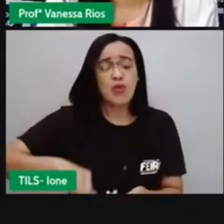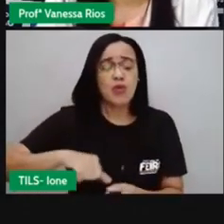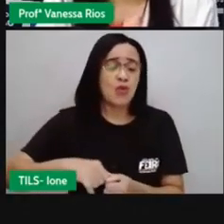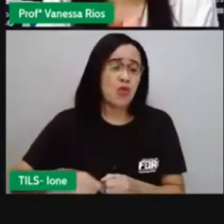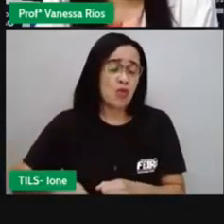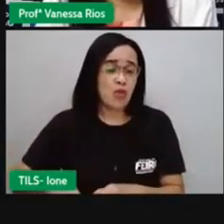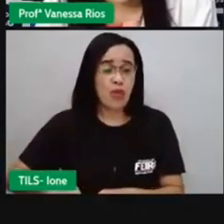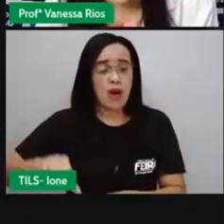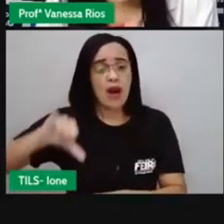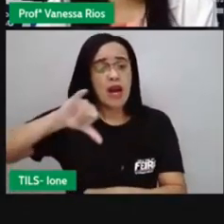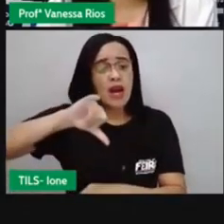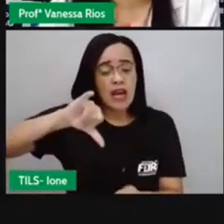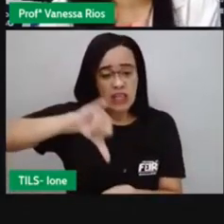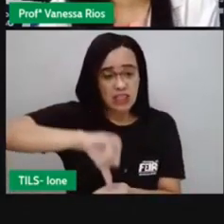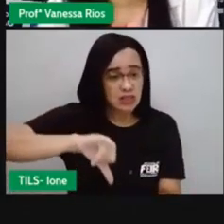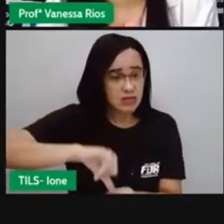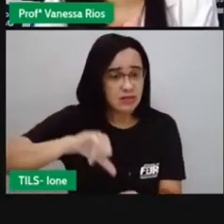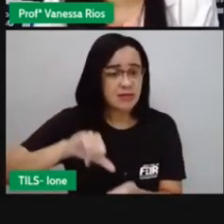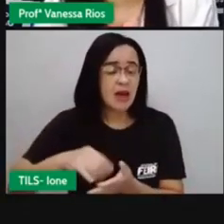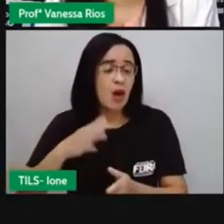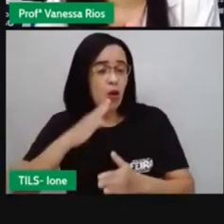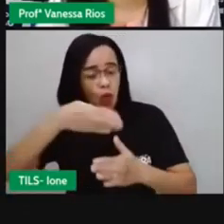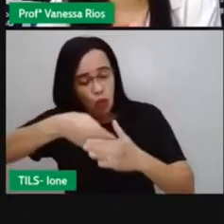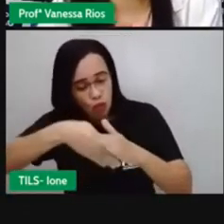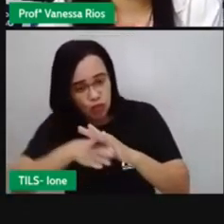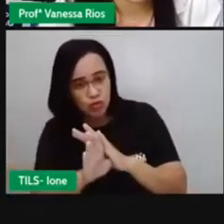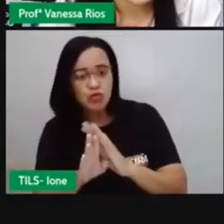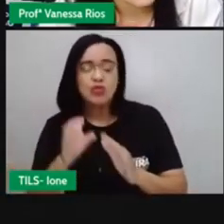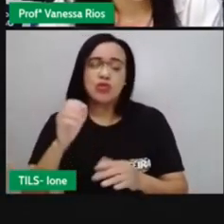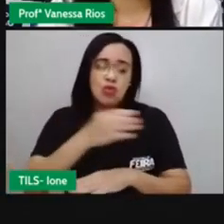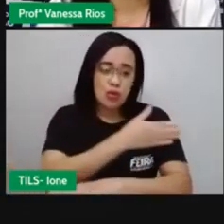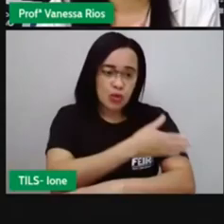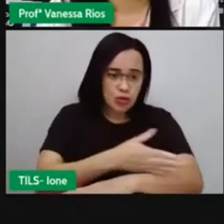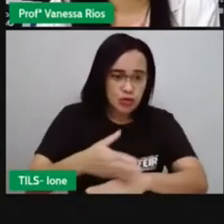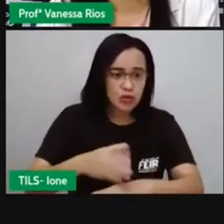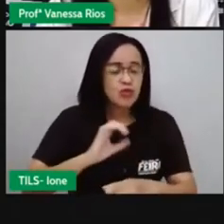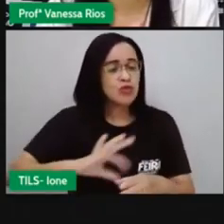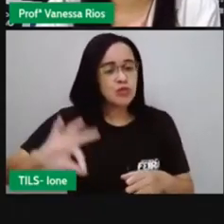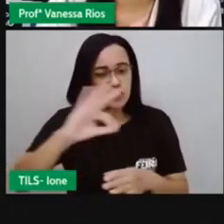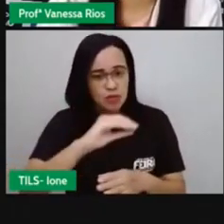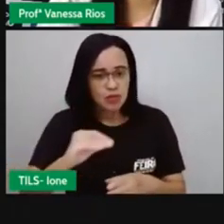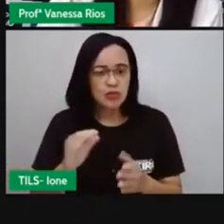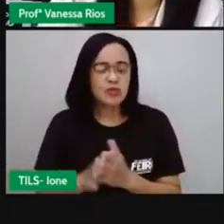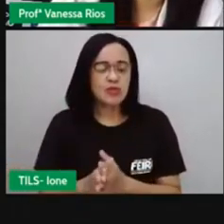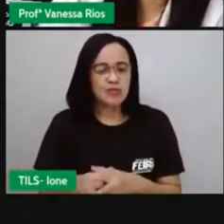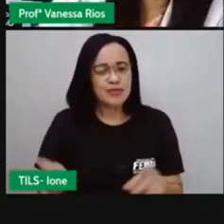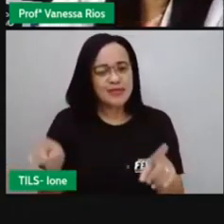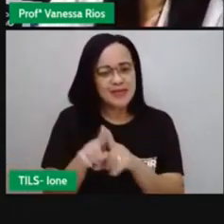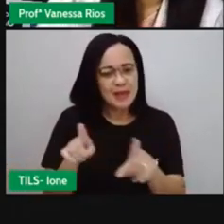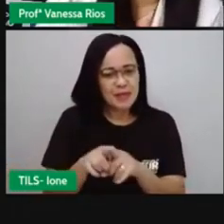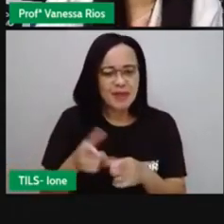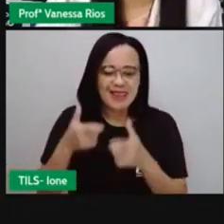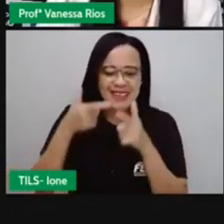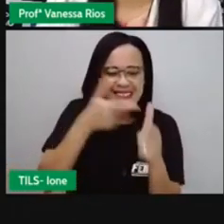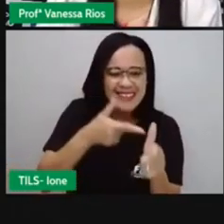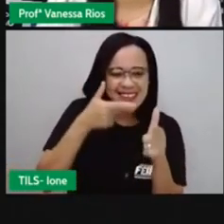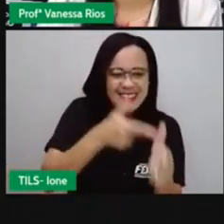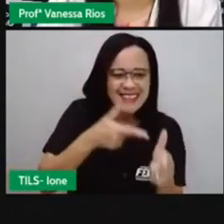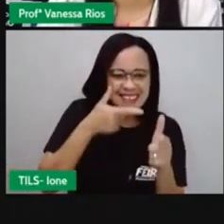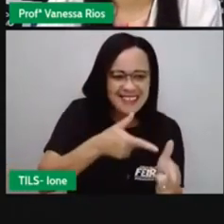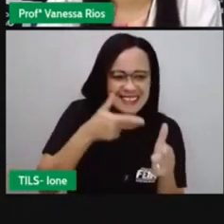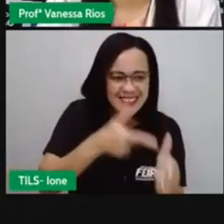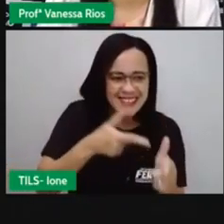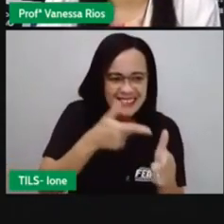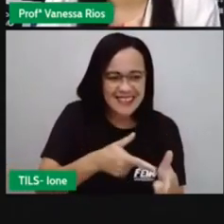aí também, o humor. Que está ligada à questão do ser engraçado. E também da ironia. De, às vezes,